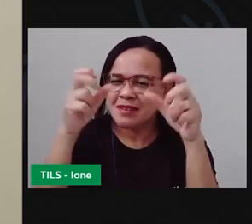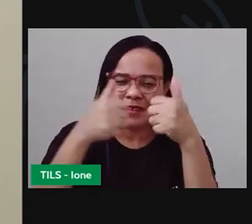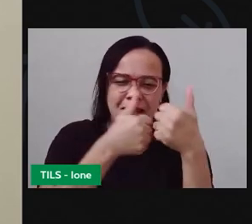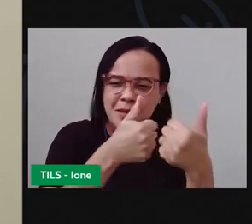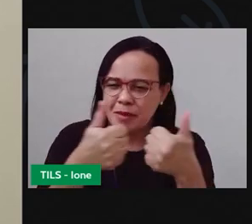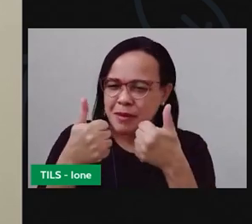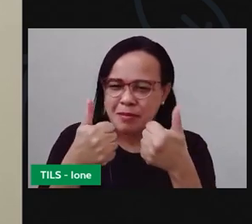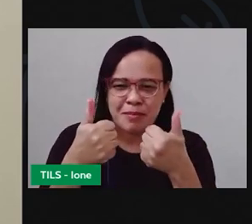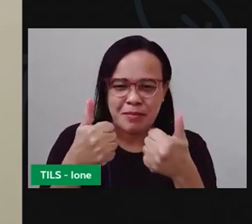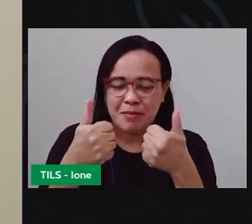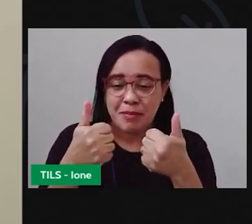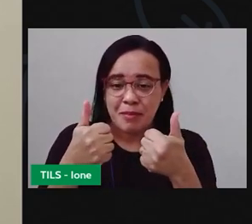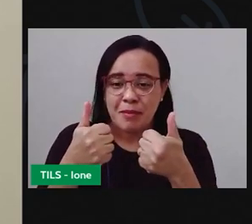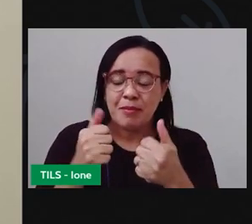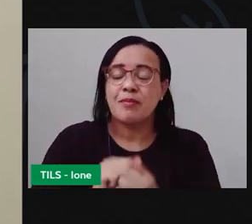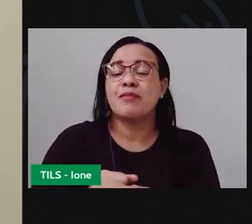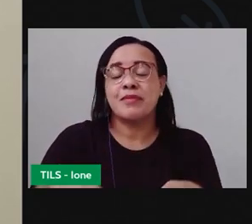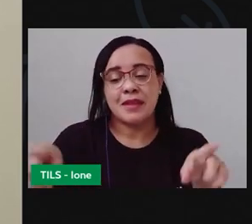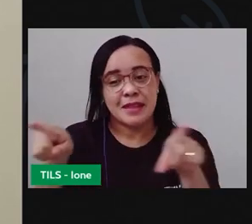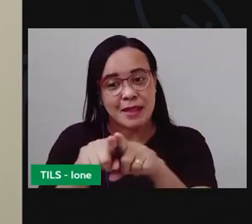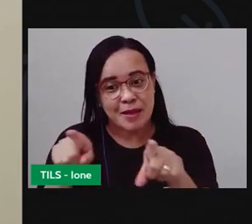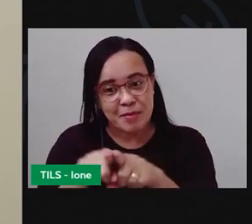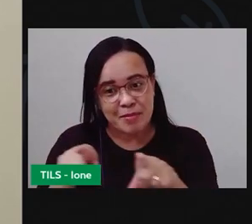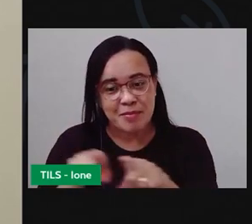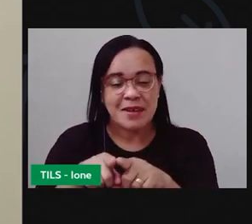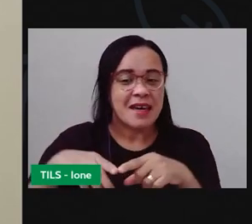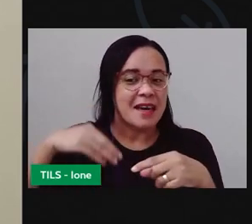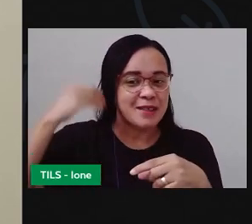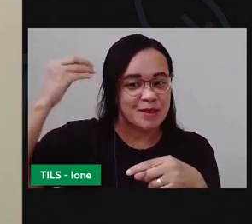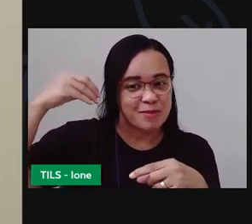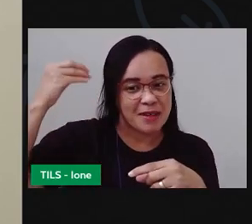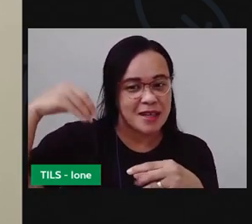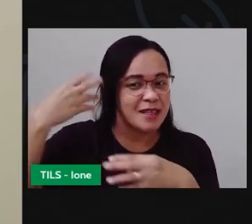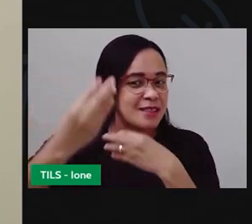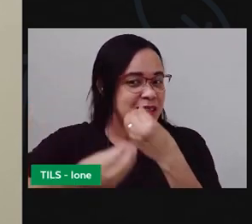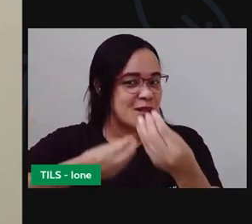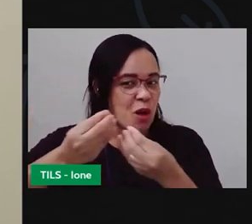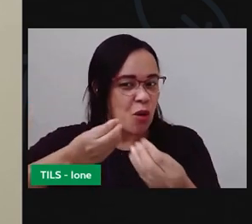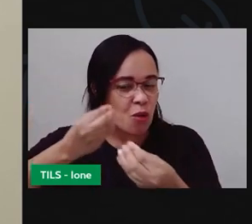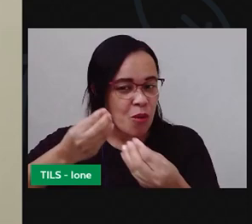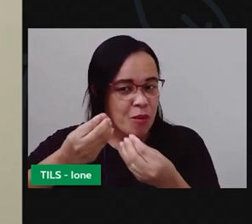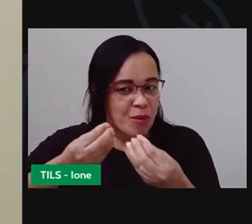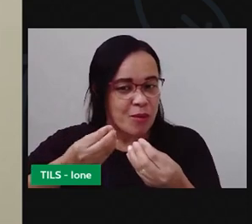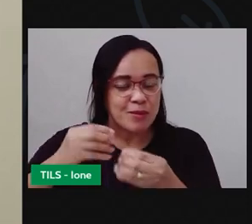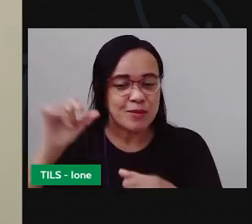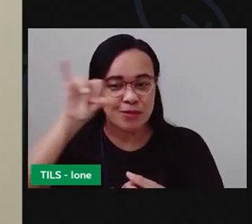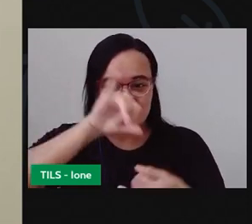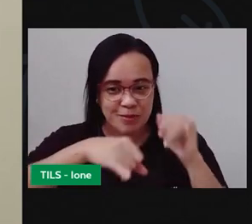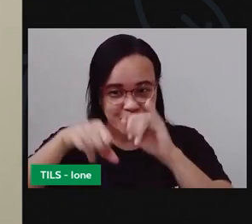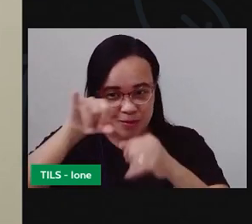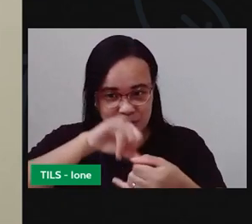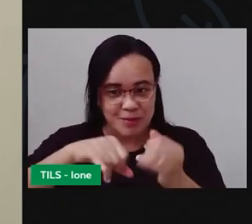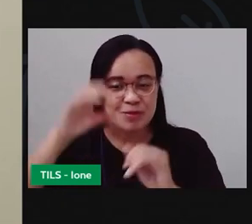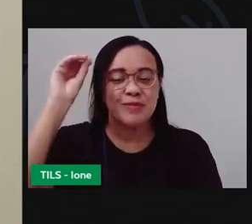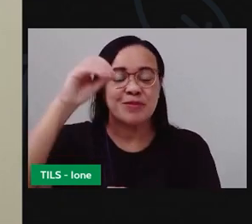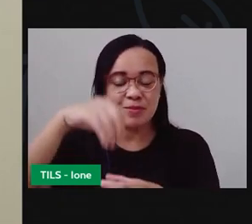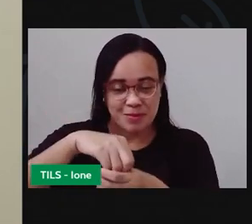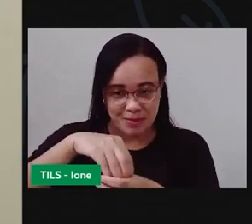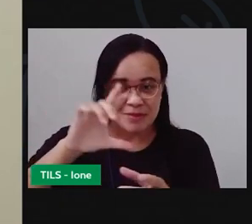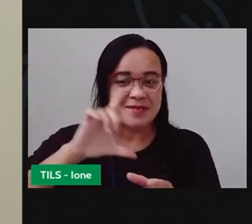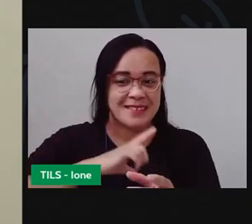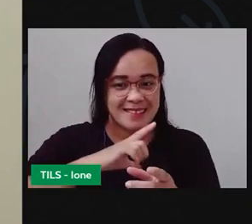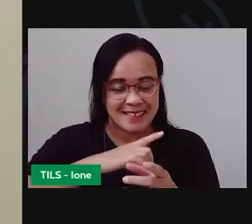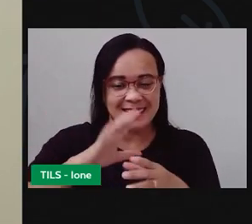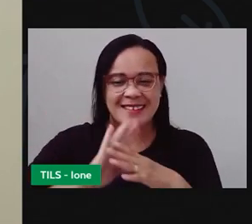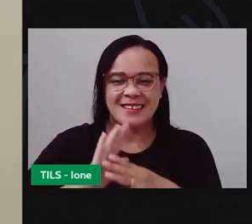ver também uma experiência, vamos aprender muitas coisas. Logo a gente vai iniciar